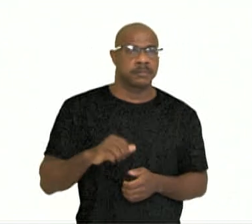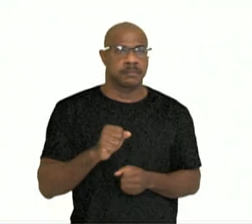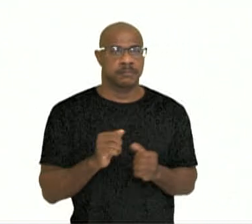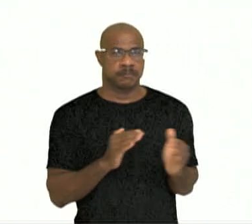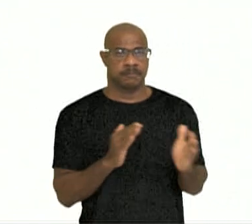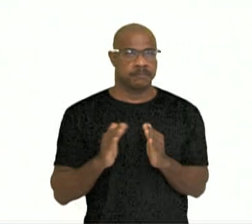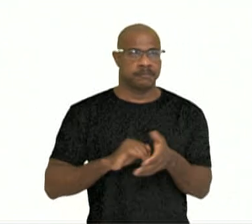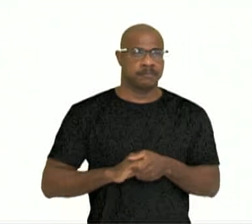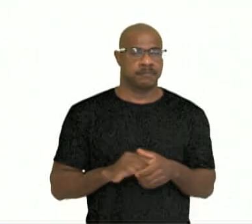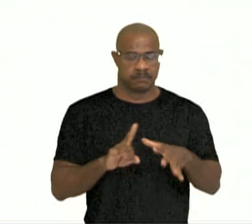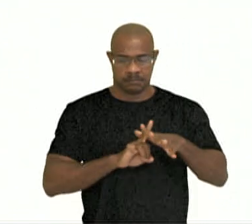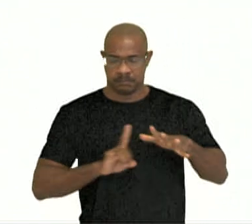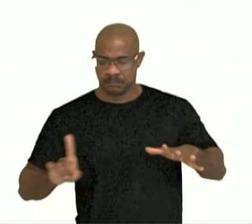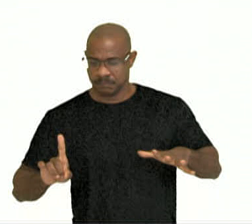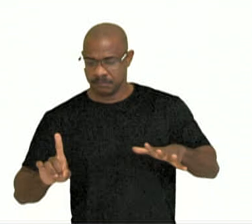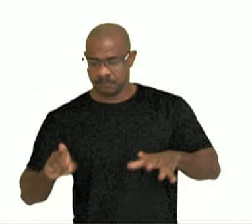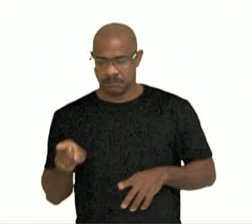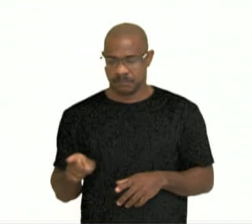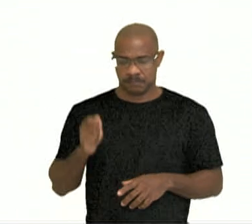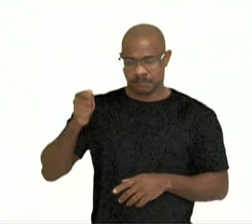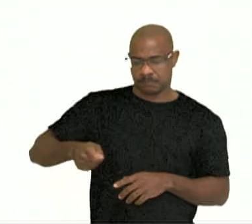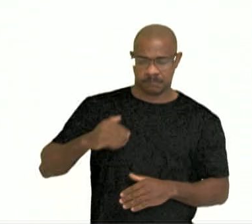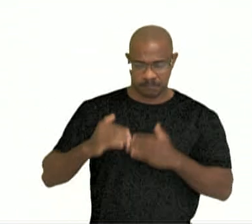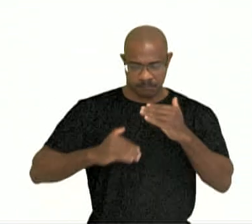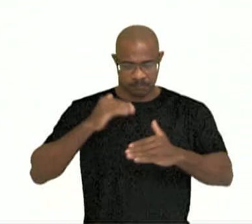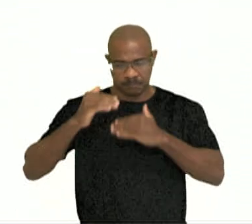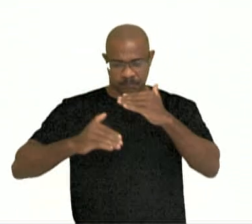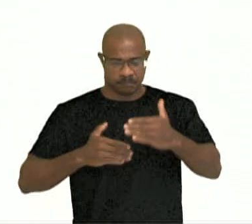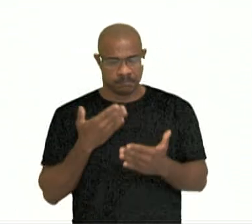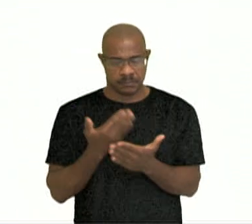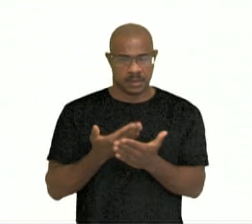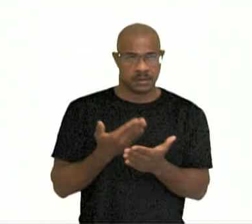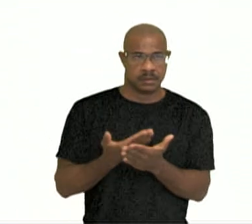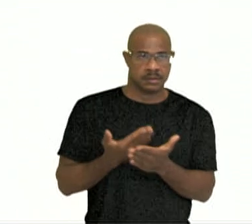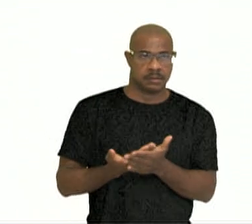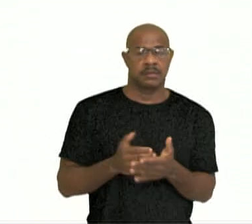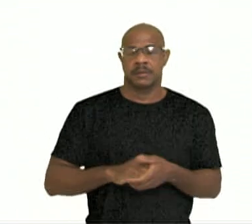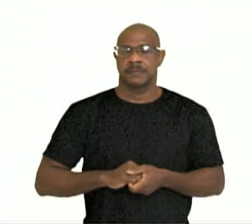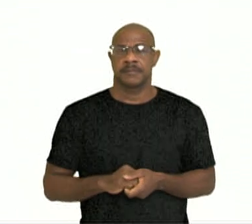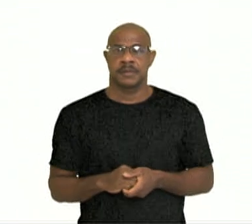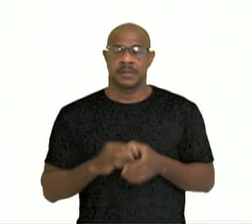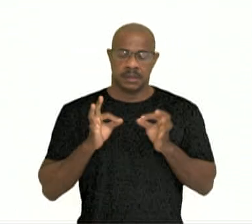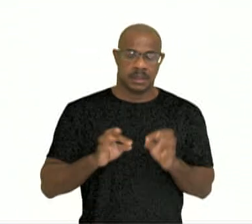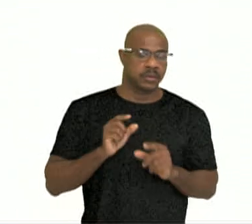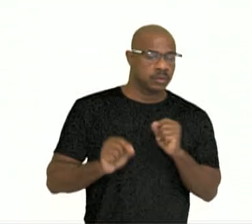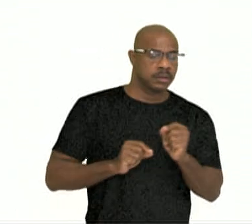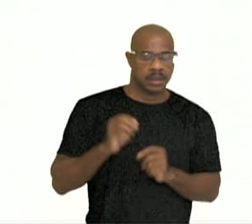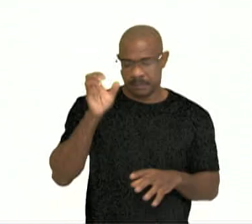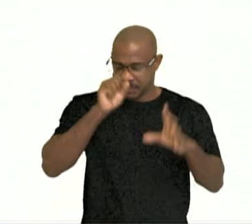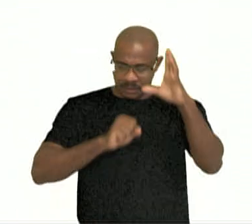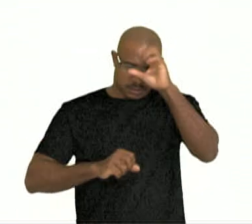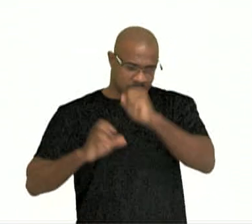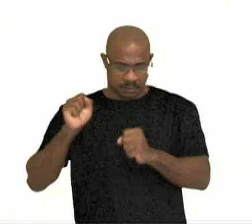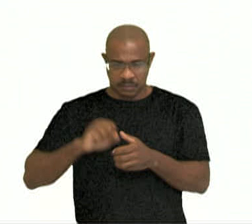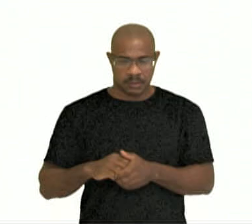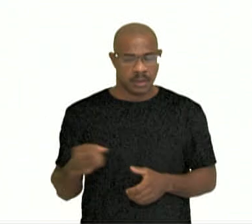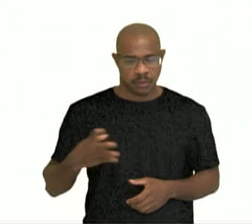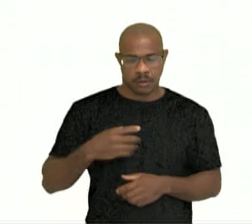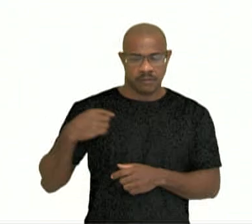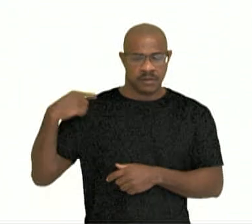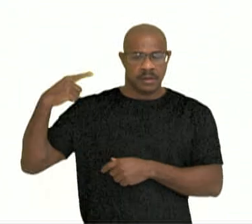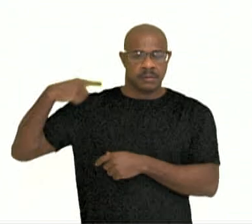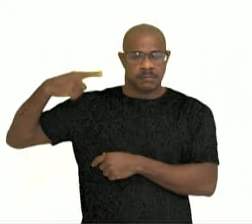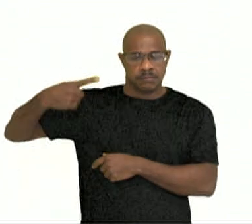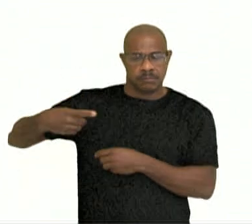desenvolvesse autonomia e disciplina durante as aulas remotas. De certo, a aprendizagem da nova geração de